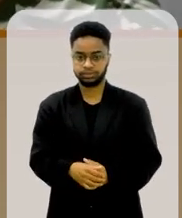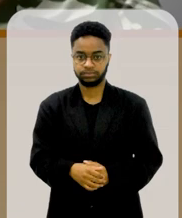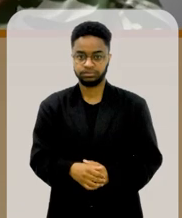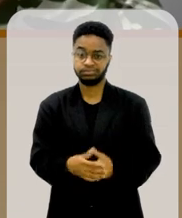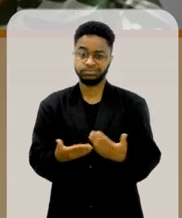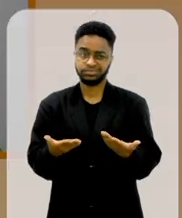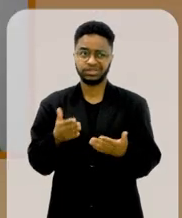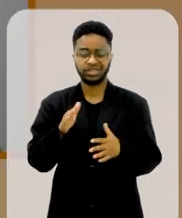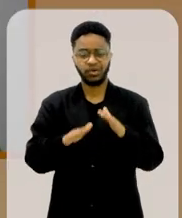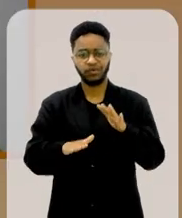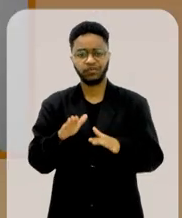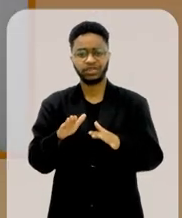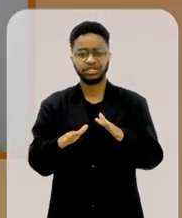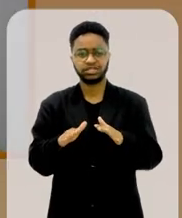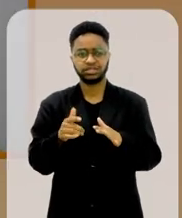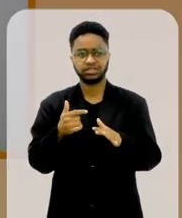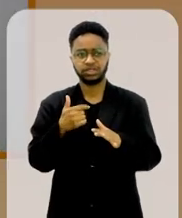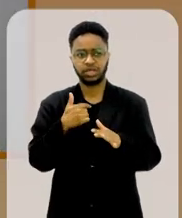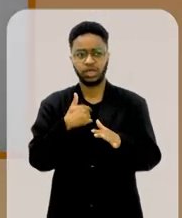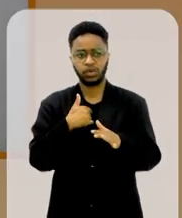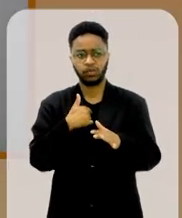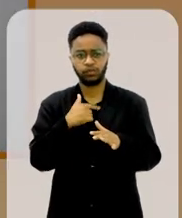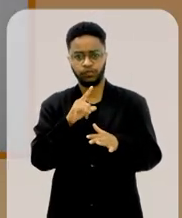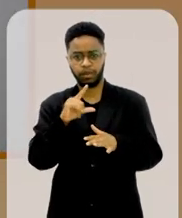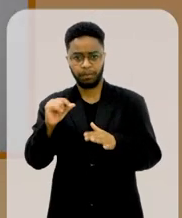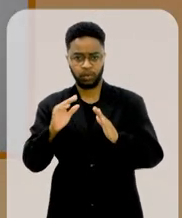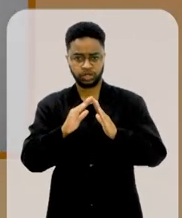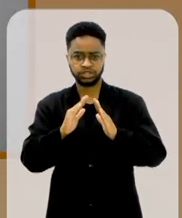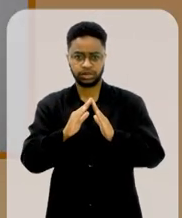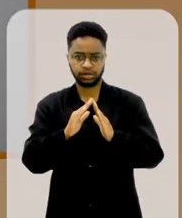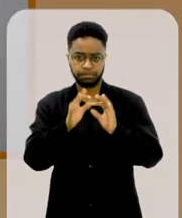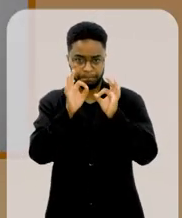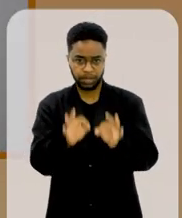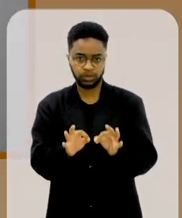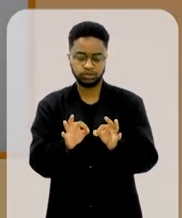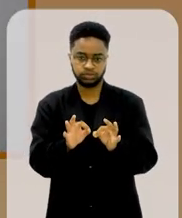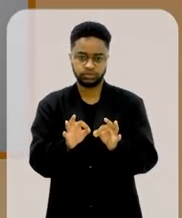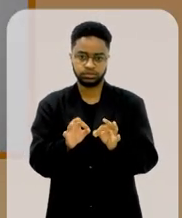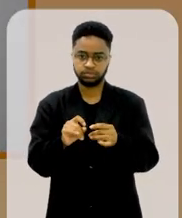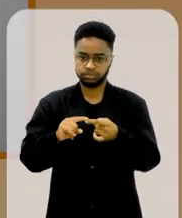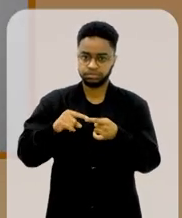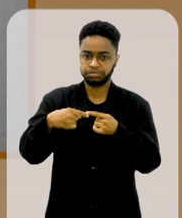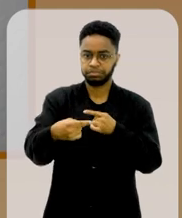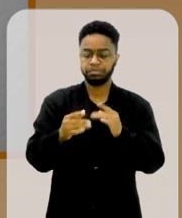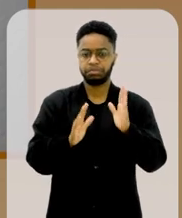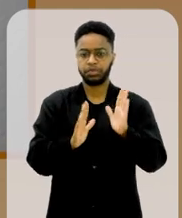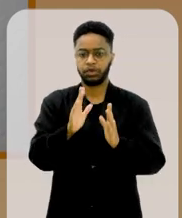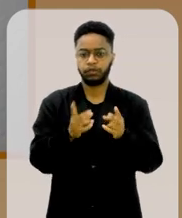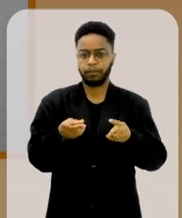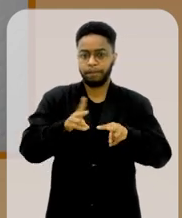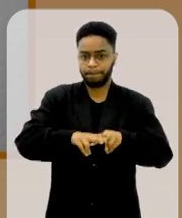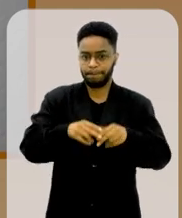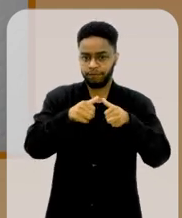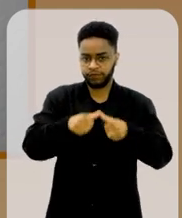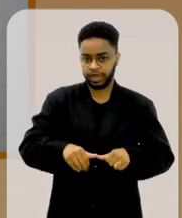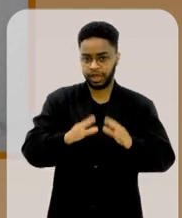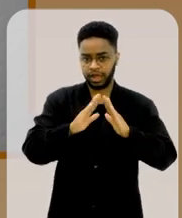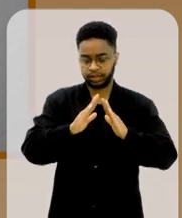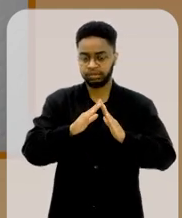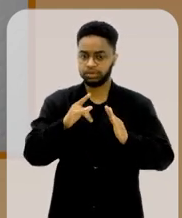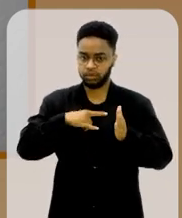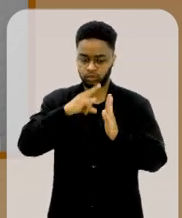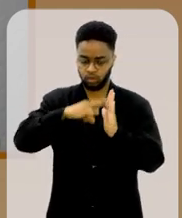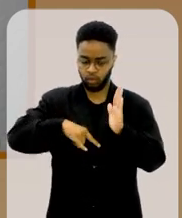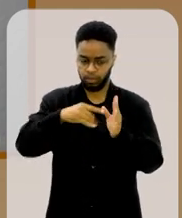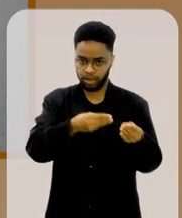Eu devo ter saído definitivamente da minha casa, depois do cárcere privado, através até de um